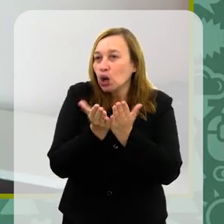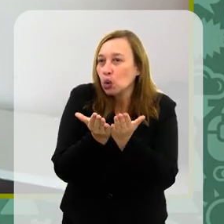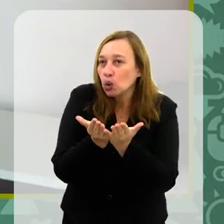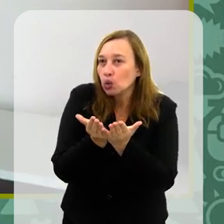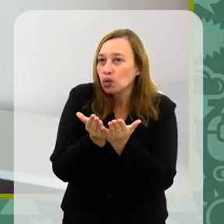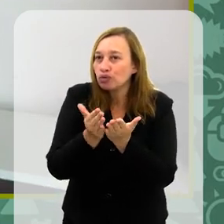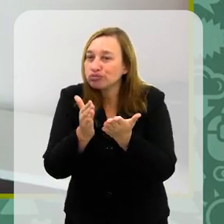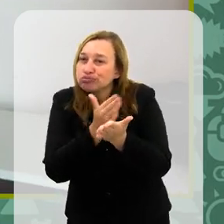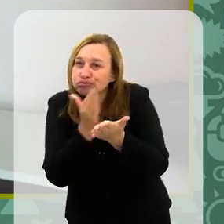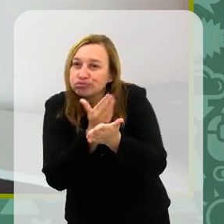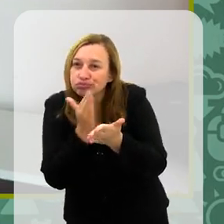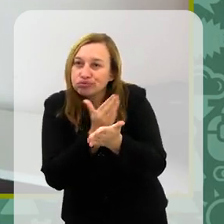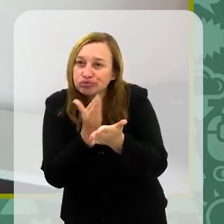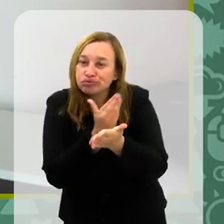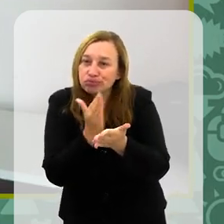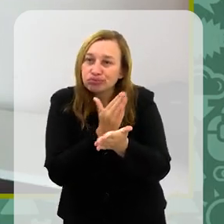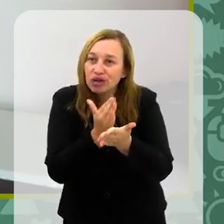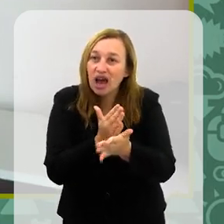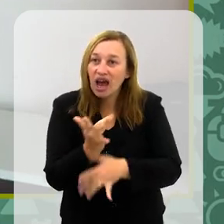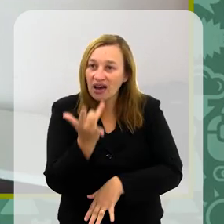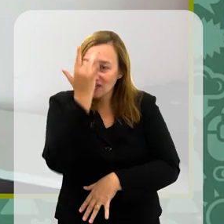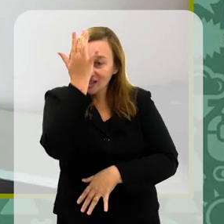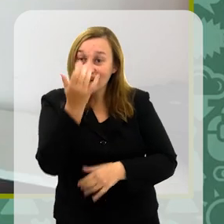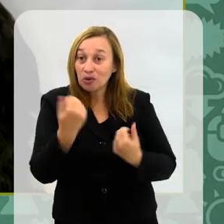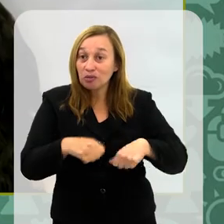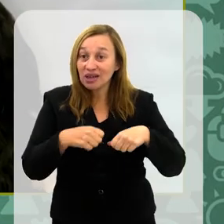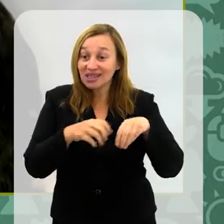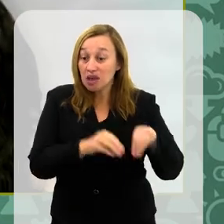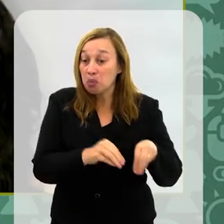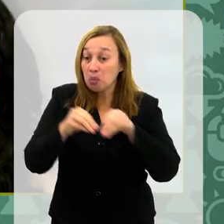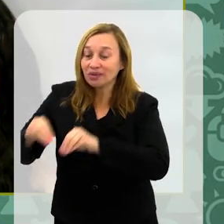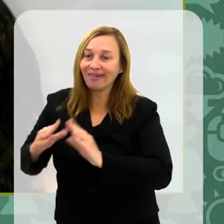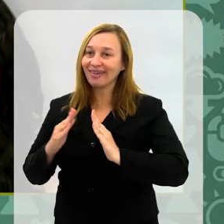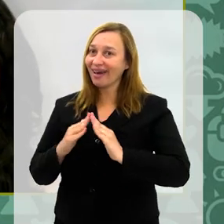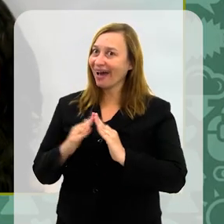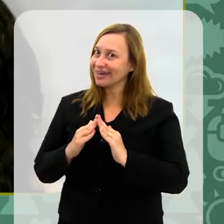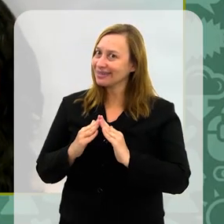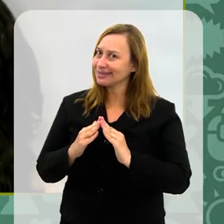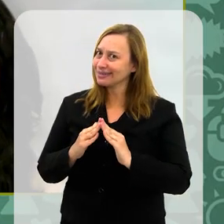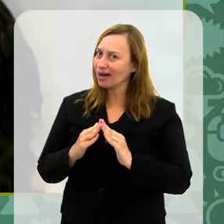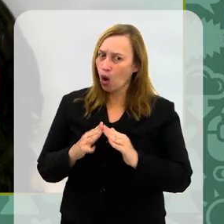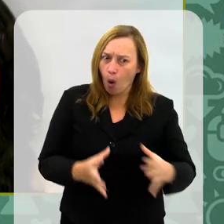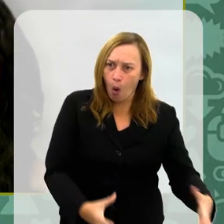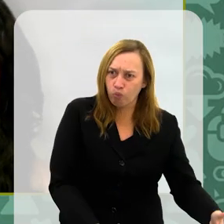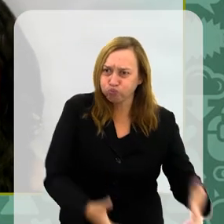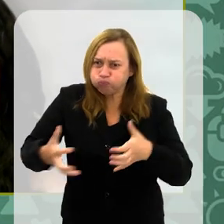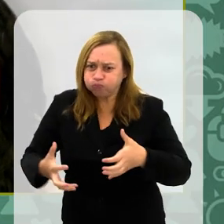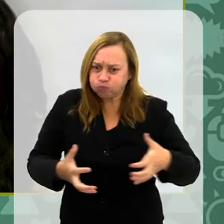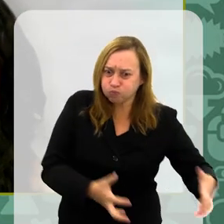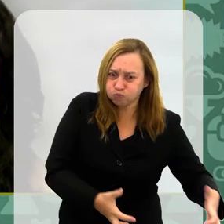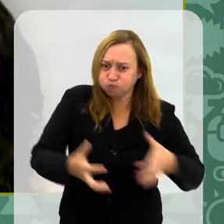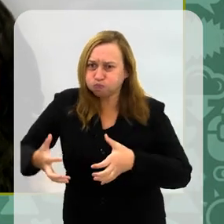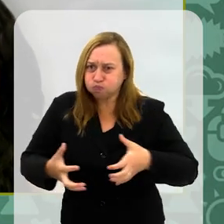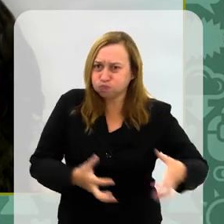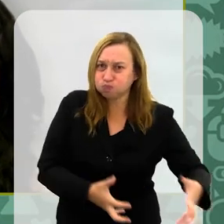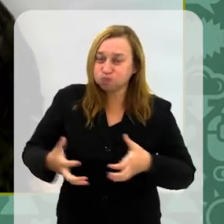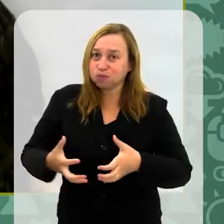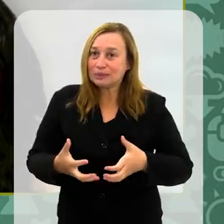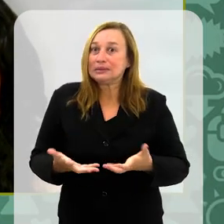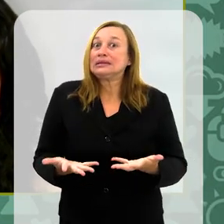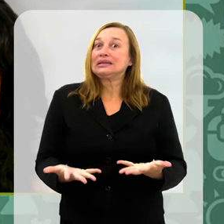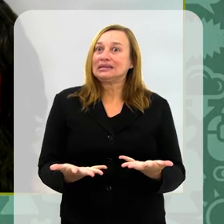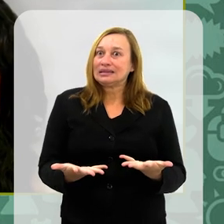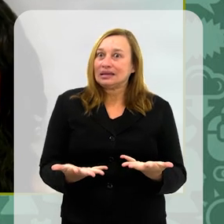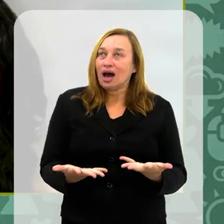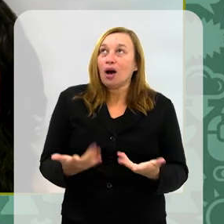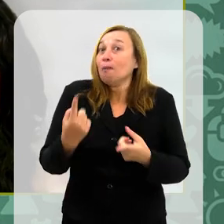físico e as vantagens do livro digital quando a gente precisa se mudar, né? Quando precisa encher aquele monte de caixa de livros. É verdade.